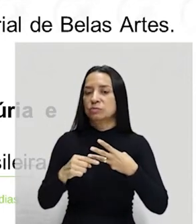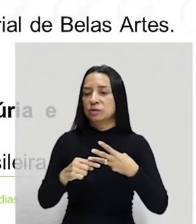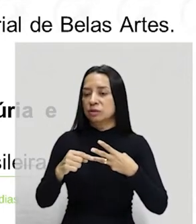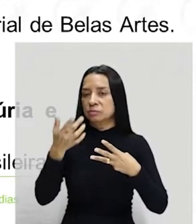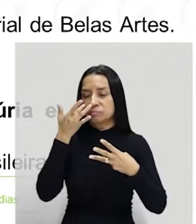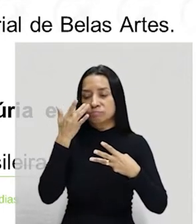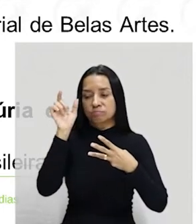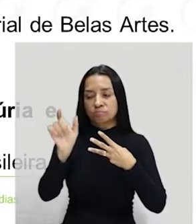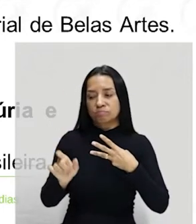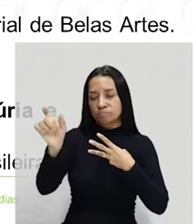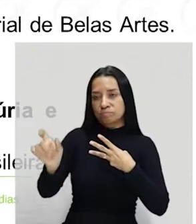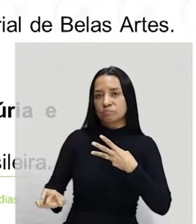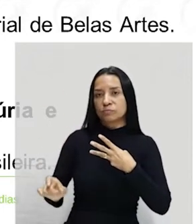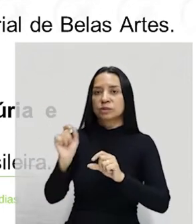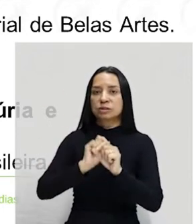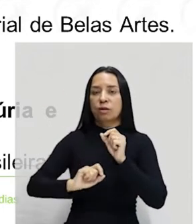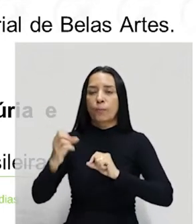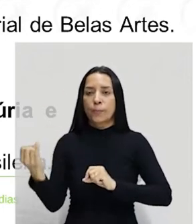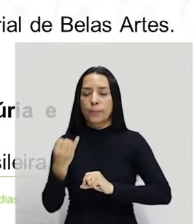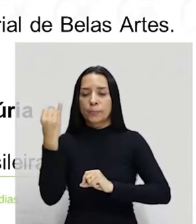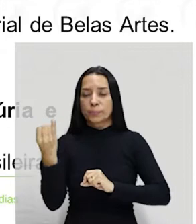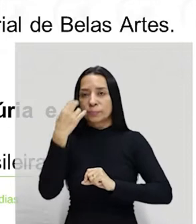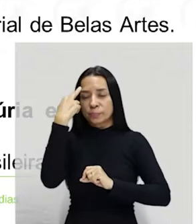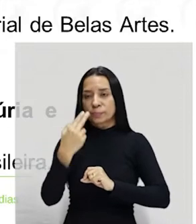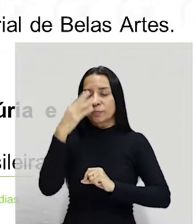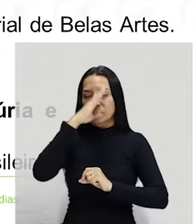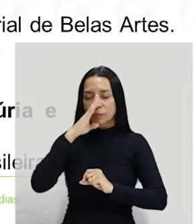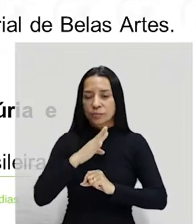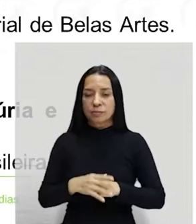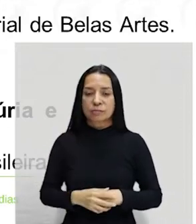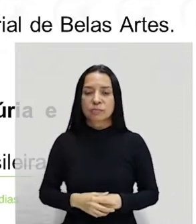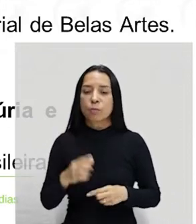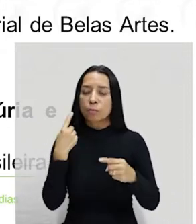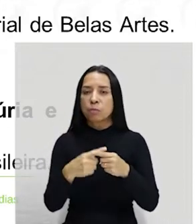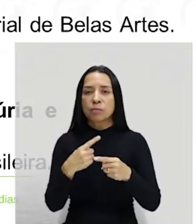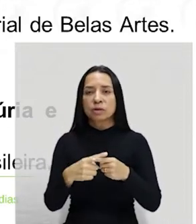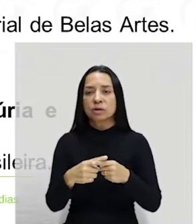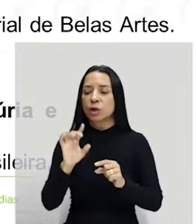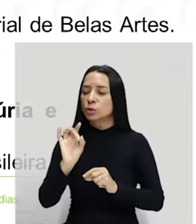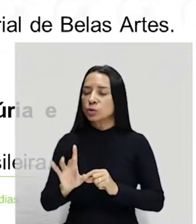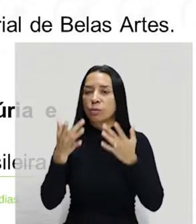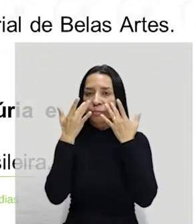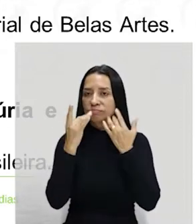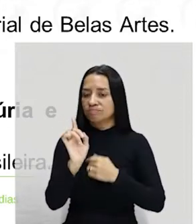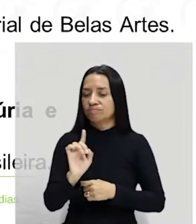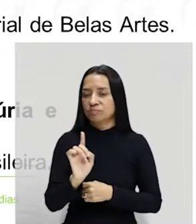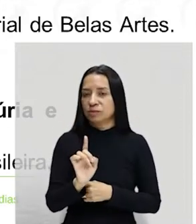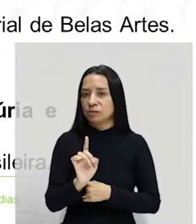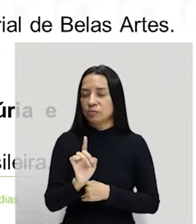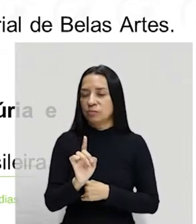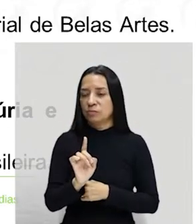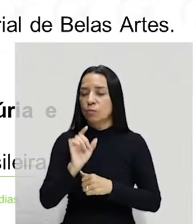aqui na tela de vocês, eles são extremamente importantes para a história do Brasil. Por quê? É só arte? Não. Eles